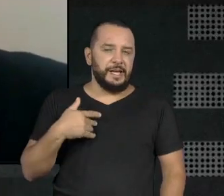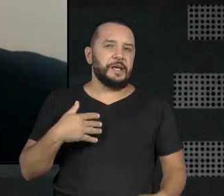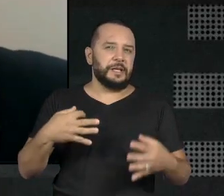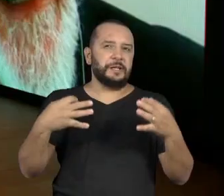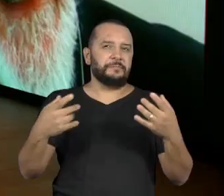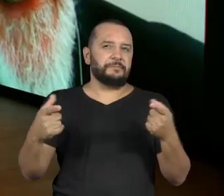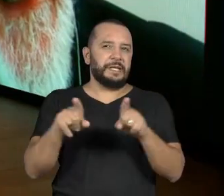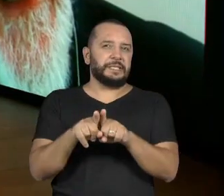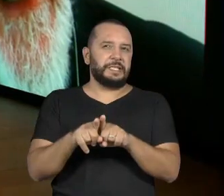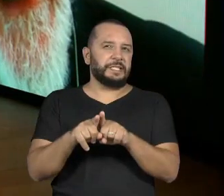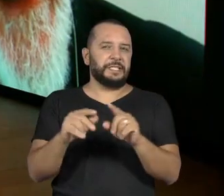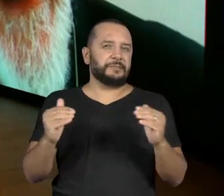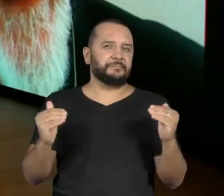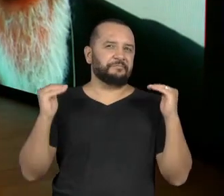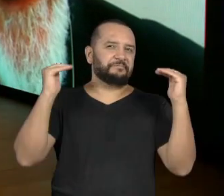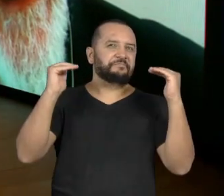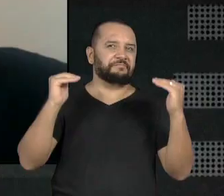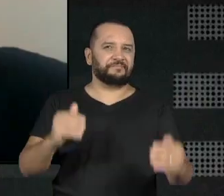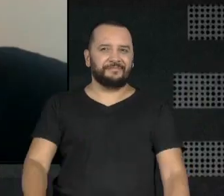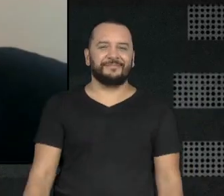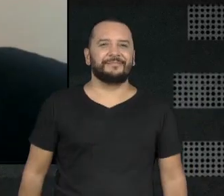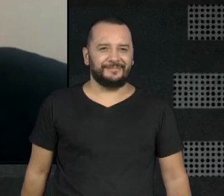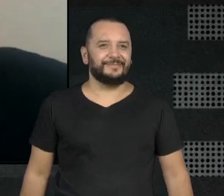Outro nível. É.